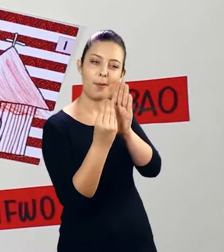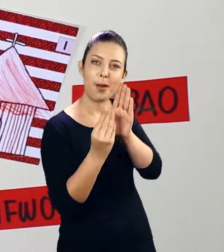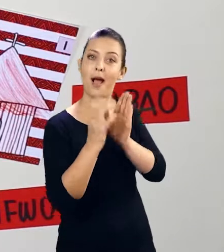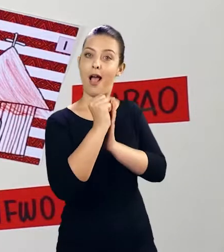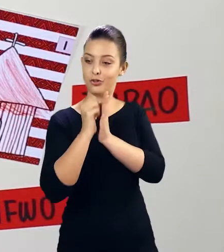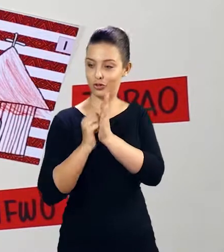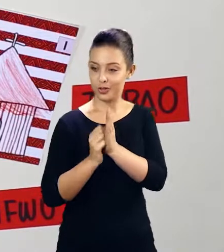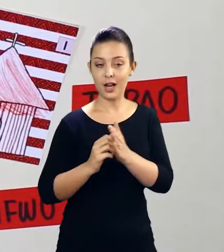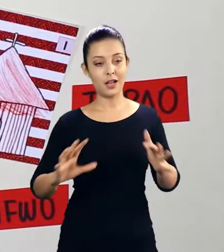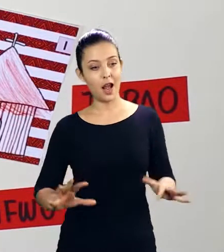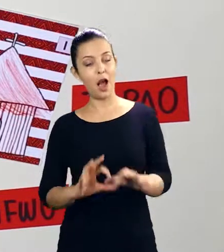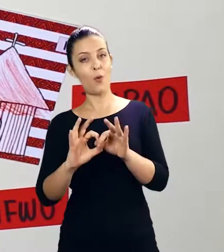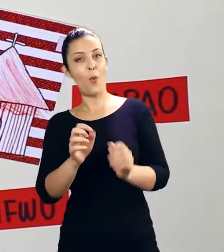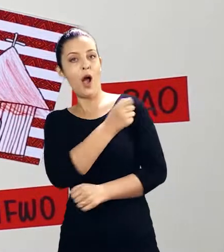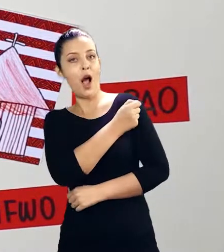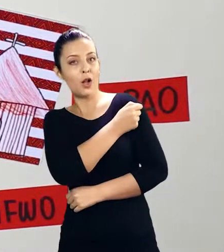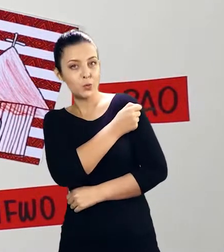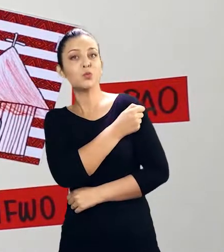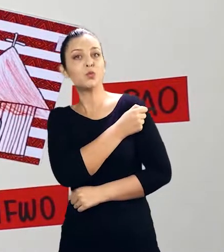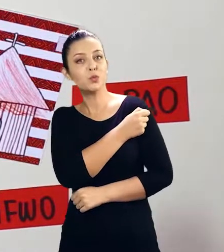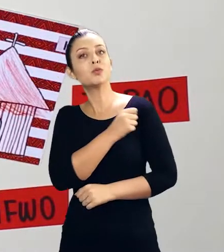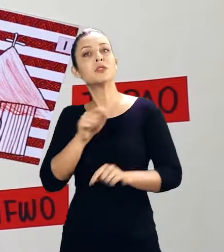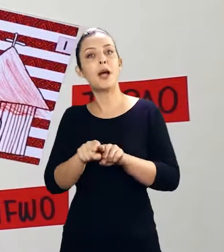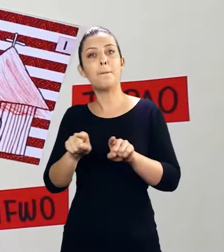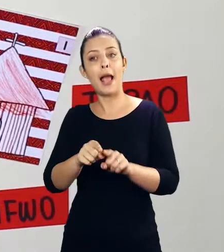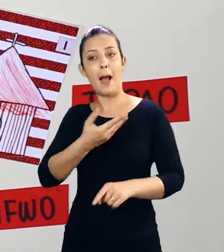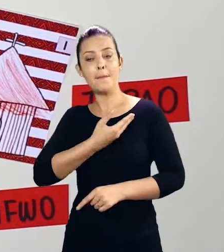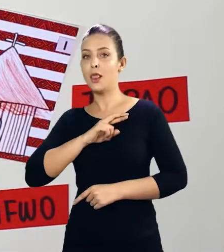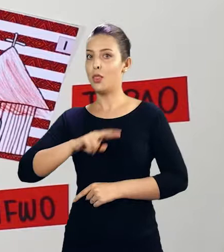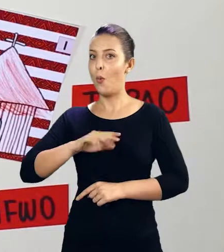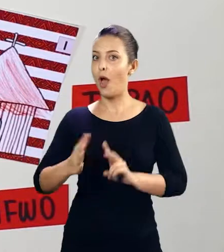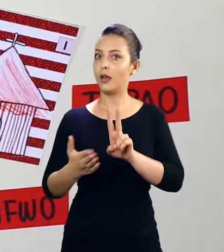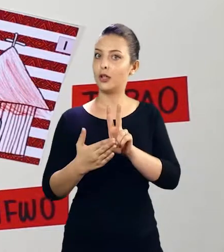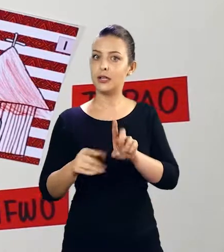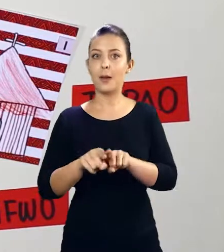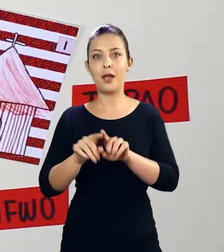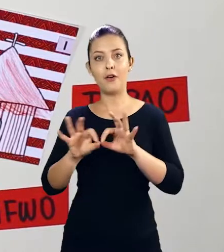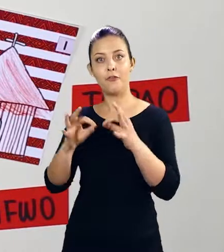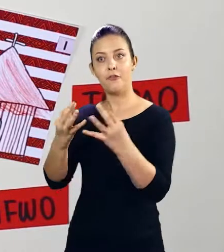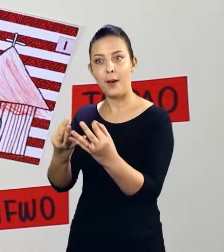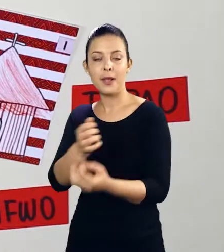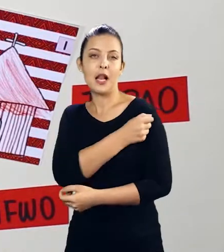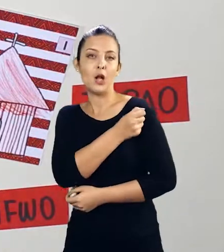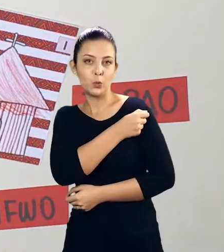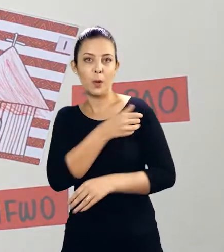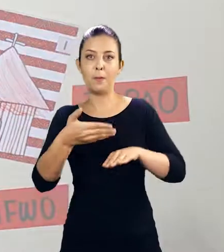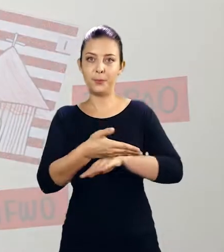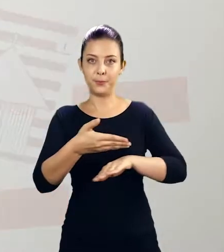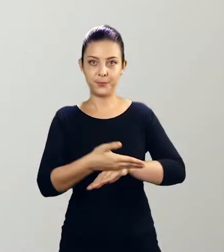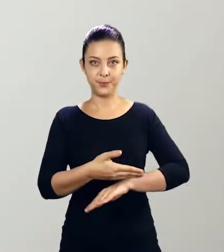O projeto foi resultado da união entre os estudantes nativos, colegas não indígenas e familiares de alunos e alunas.